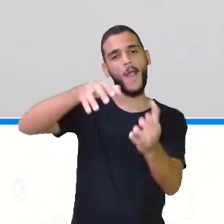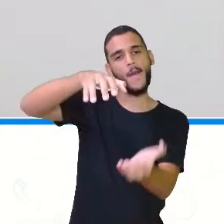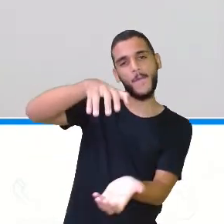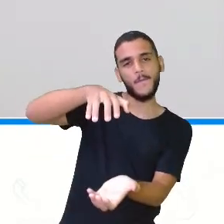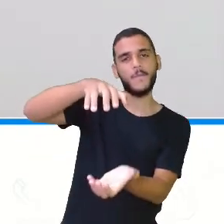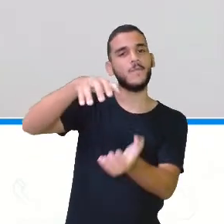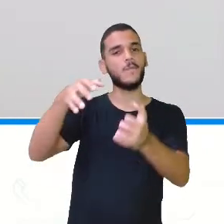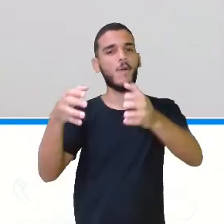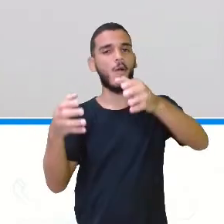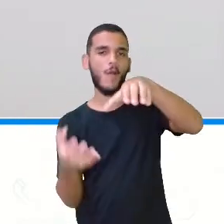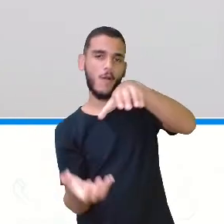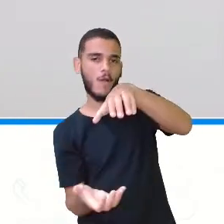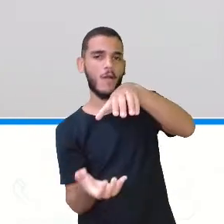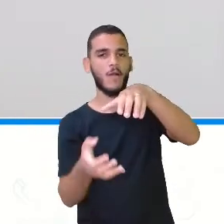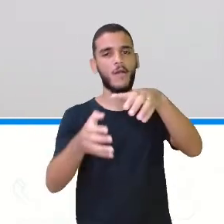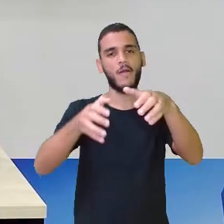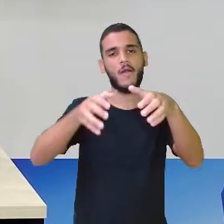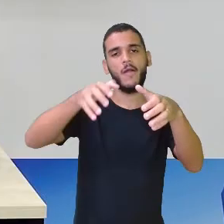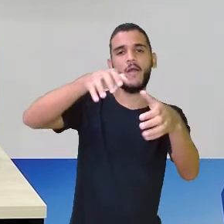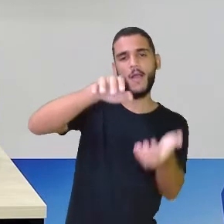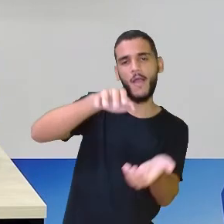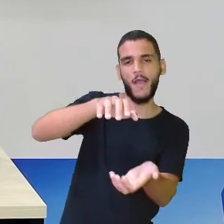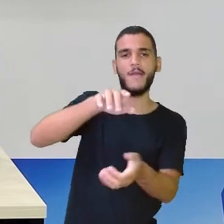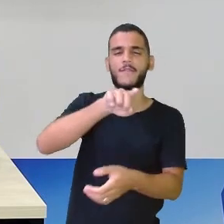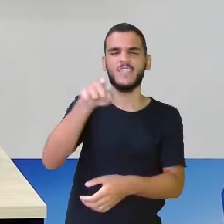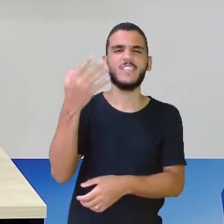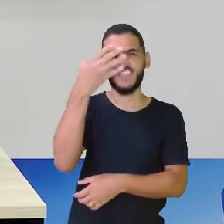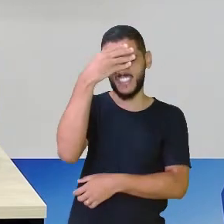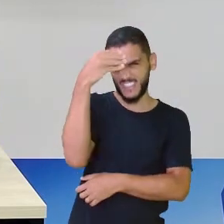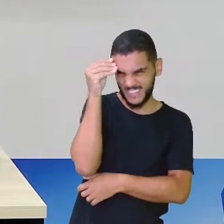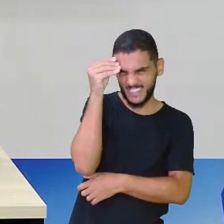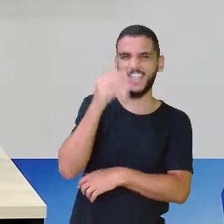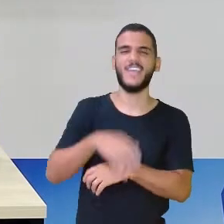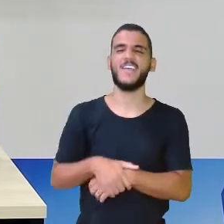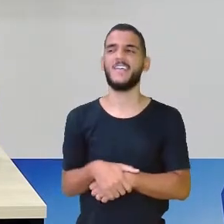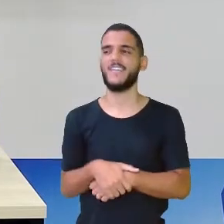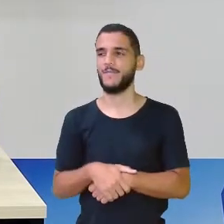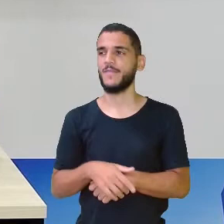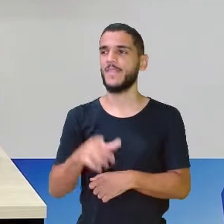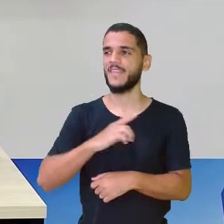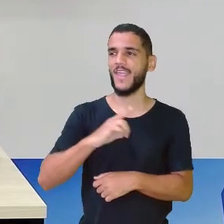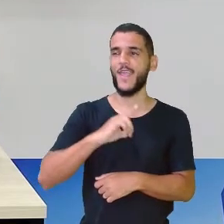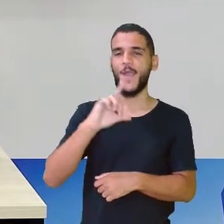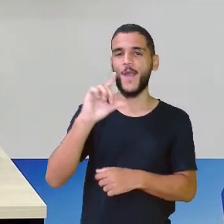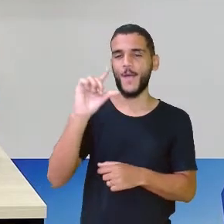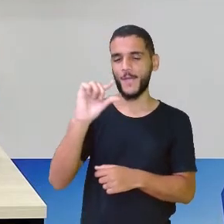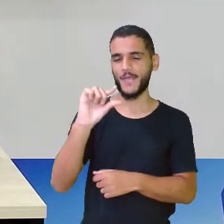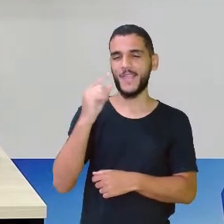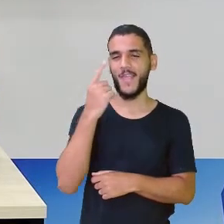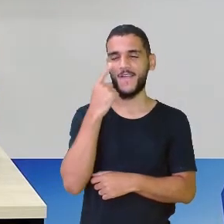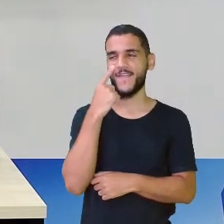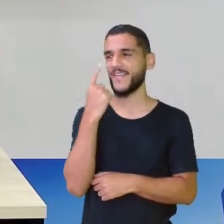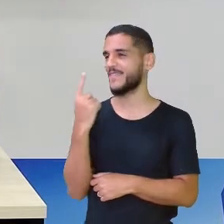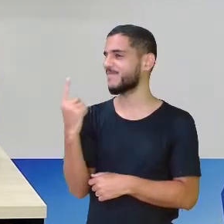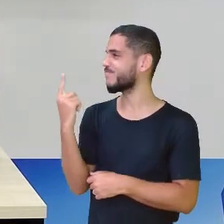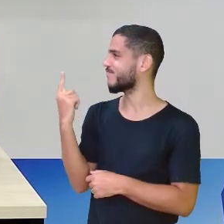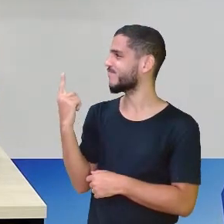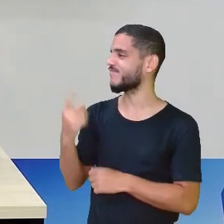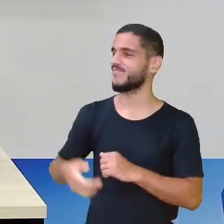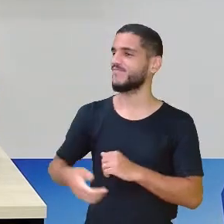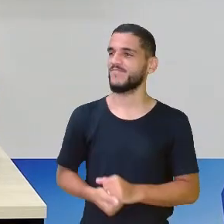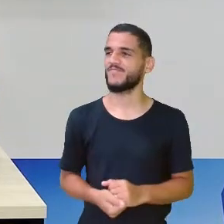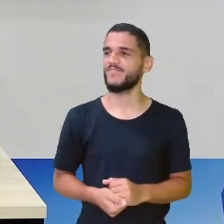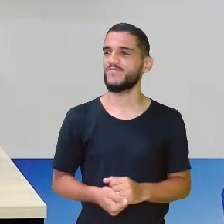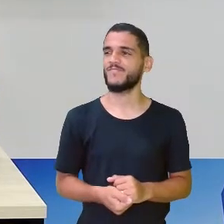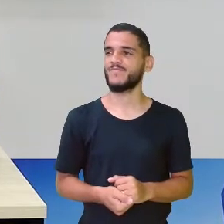Ampulheta, esqueceram, né? Esqueceram da ampulheta, eu trouxe até uma mini aqui, ó. Estão vendo? Essa mini